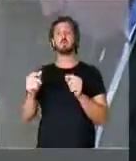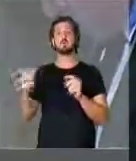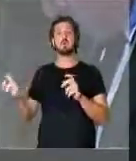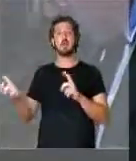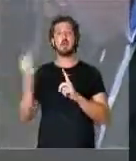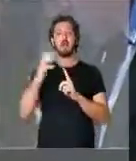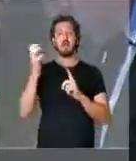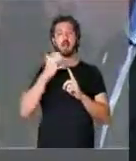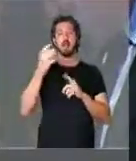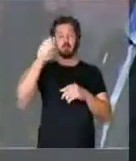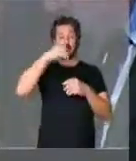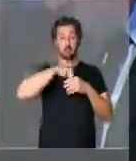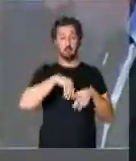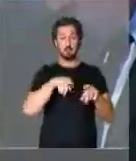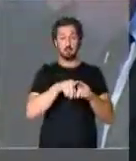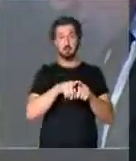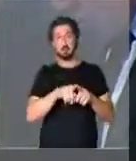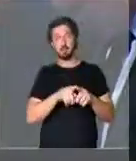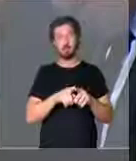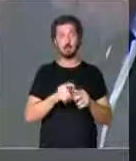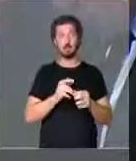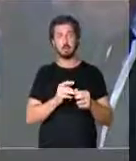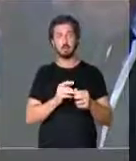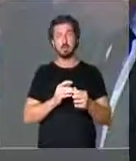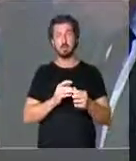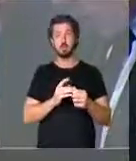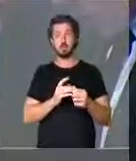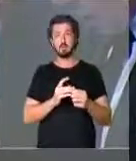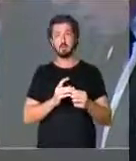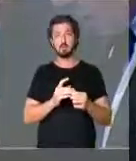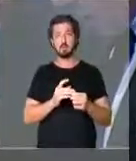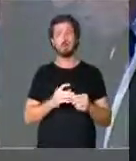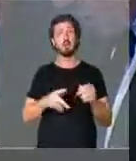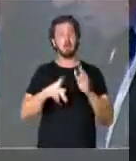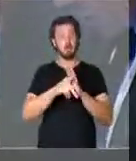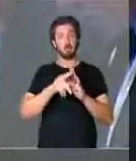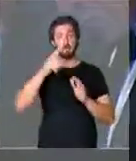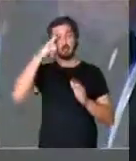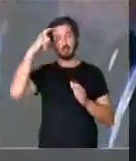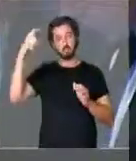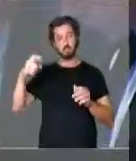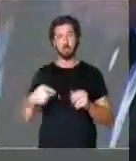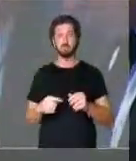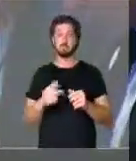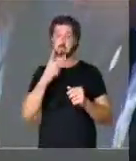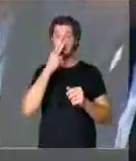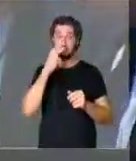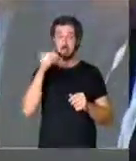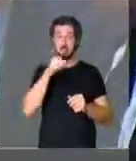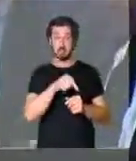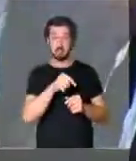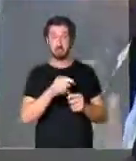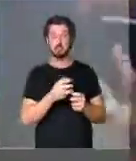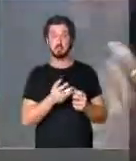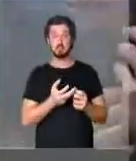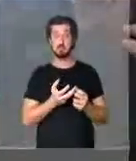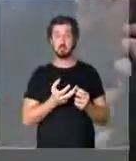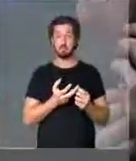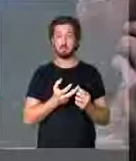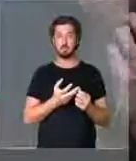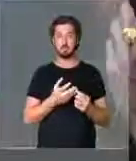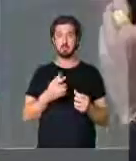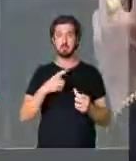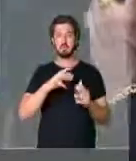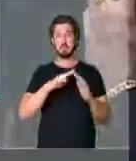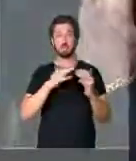internamente, dentro dos presídios, a própria criminalidade. Parece ali que se criam